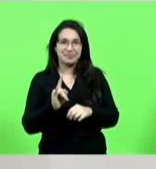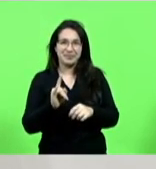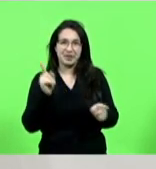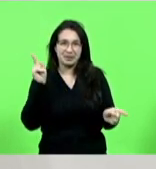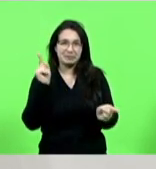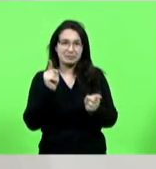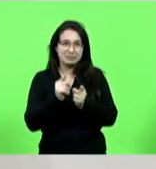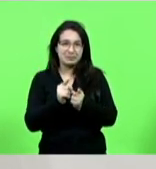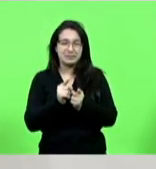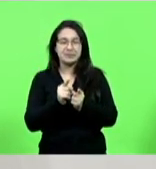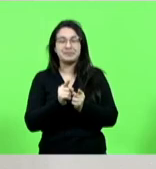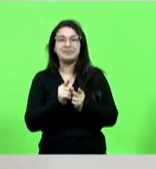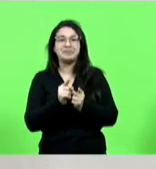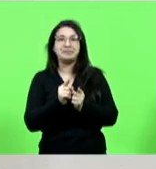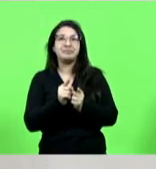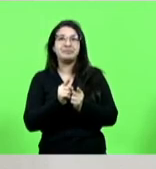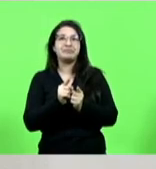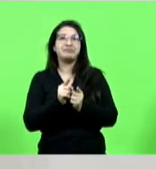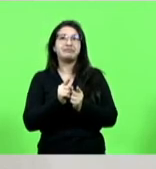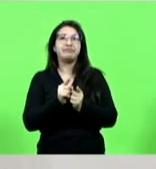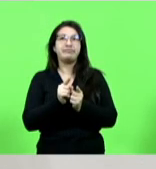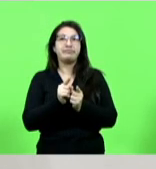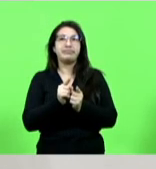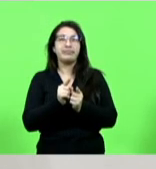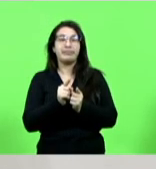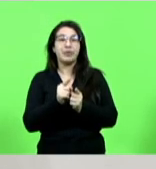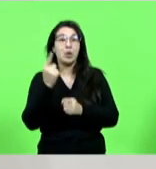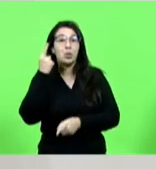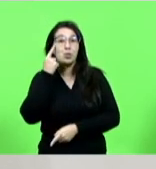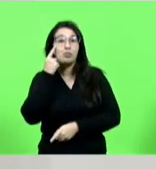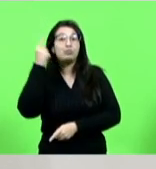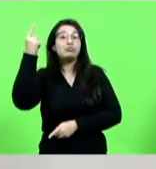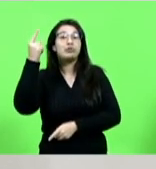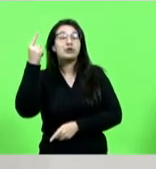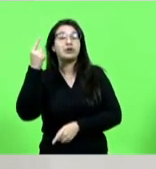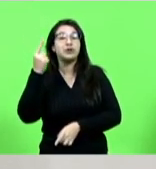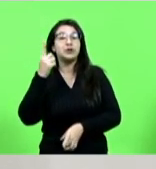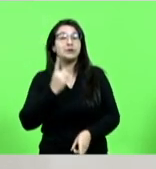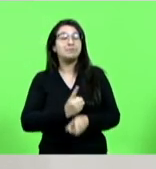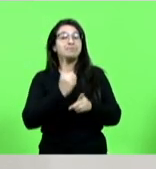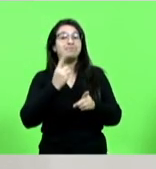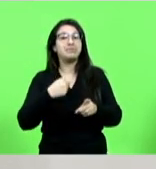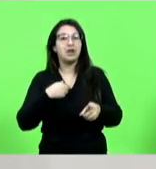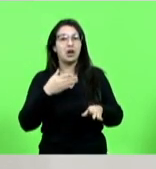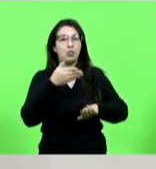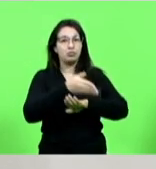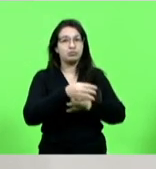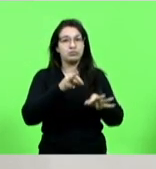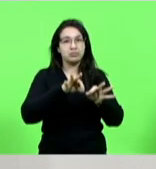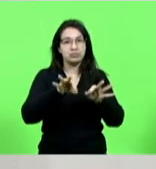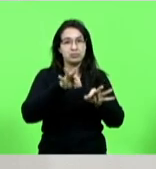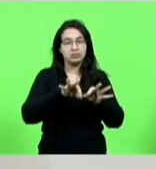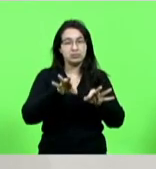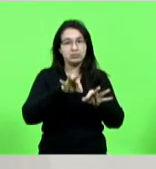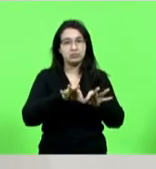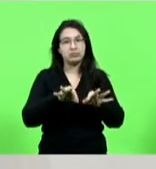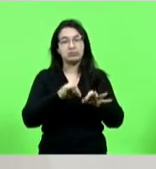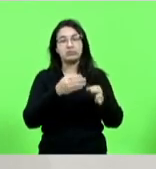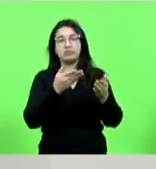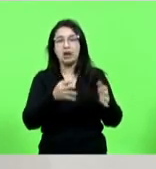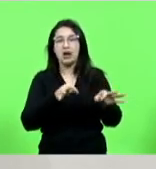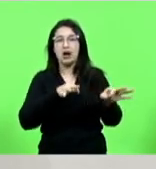etapa da minha vida, um dia eu estava lá na entidade do DCE, estava